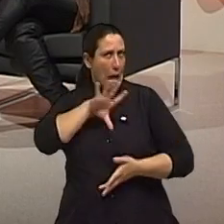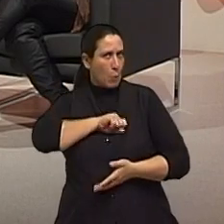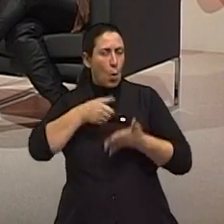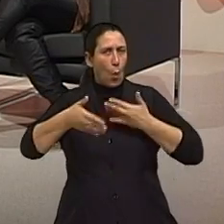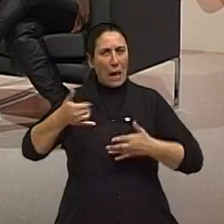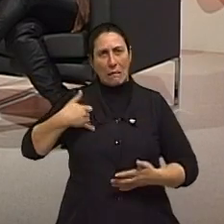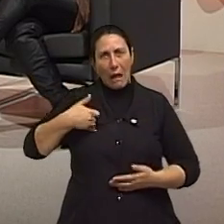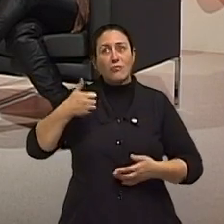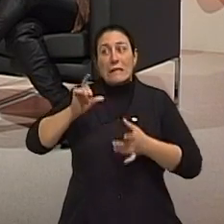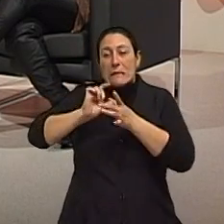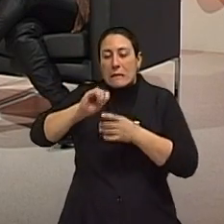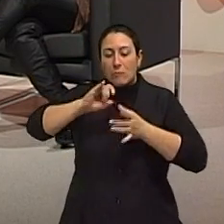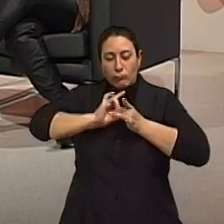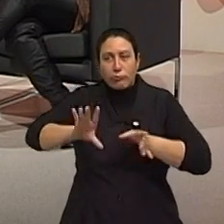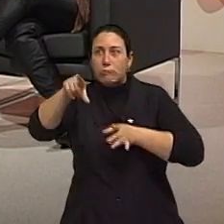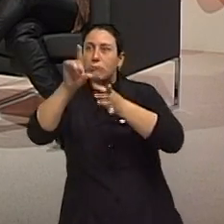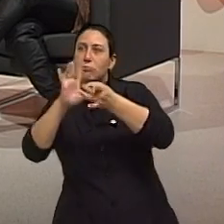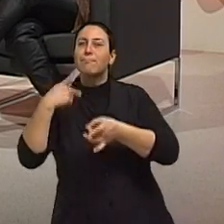idade e principalmente na terceira?